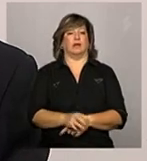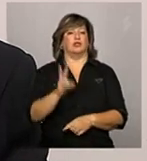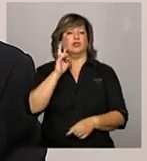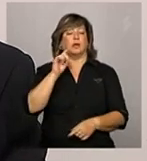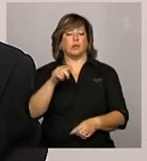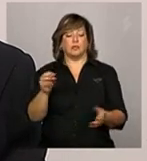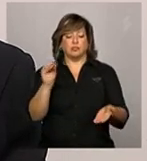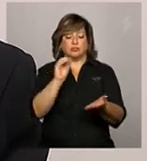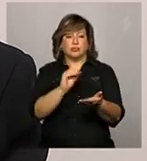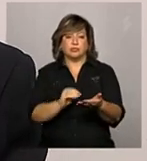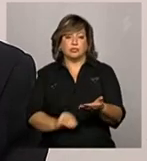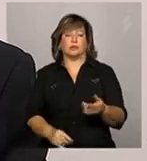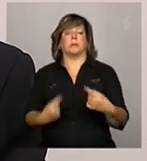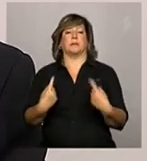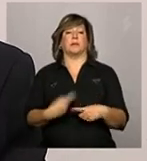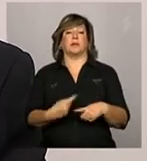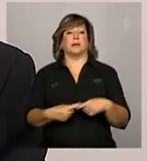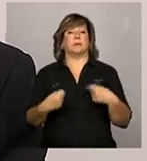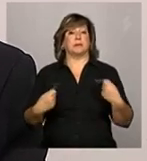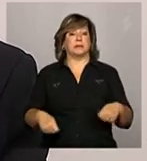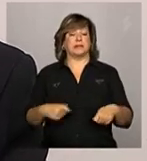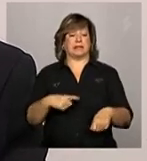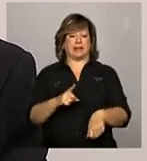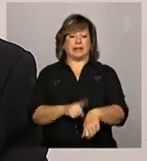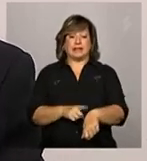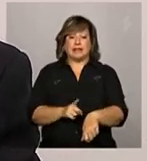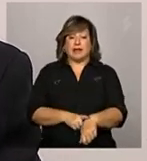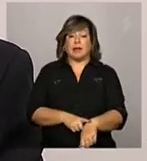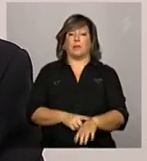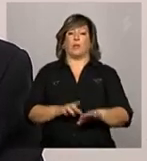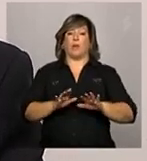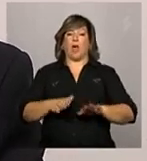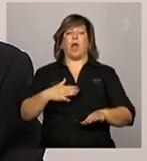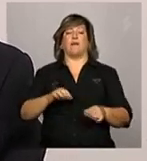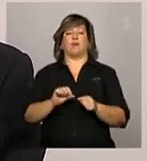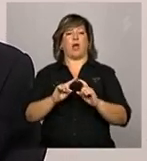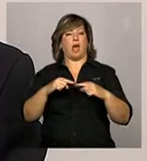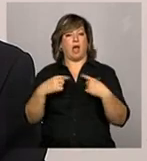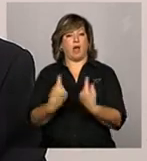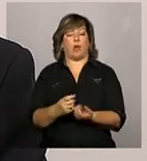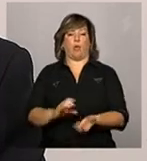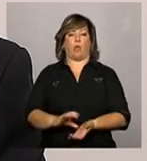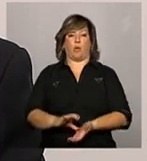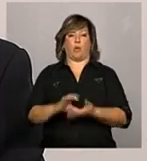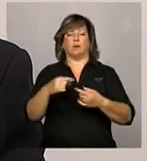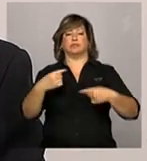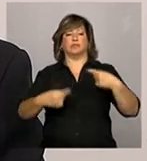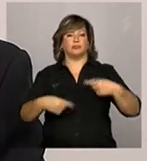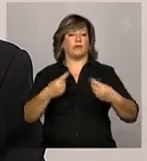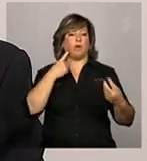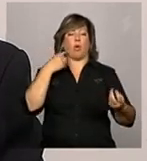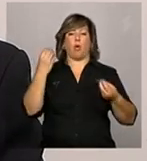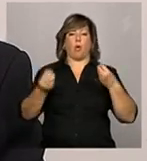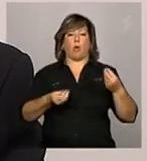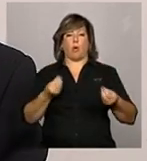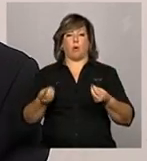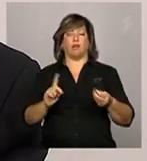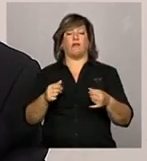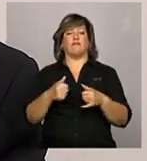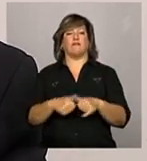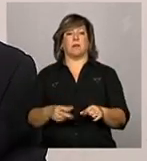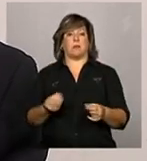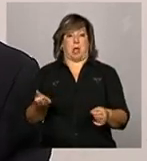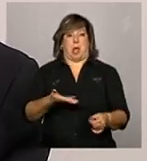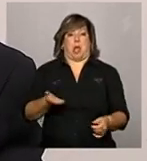Porque deve haver um tempo hábil para que se faça uma reunião do Conselho e não fique algo muito